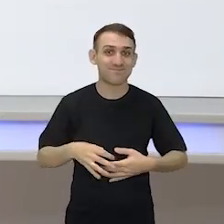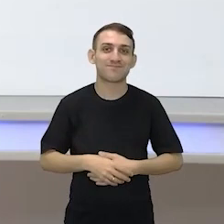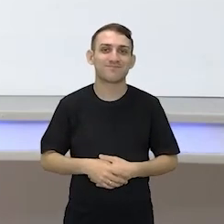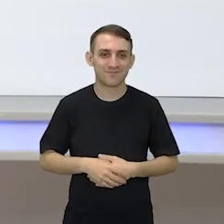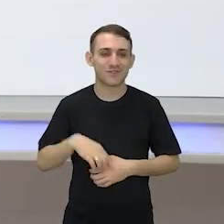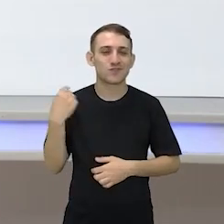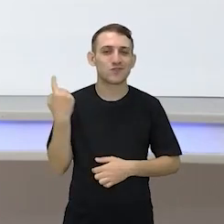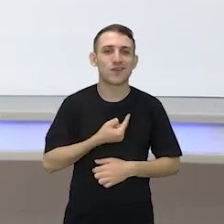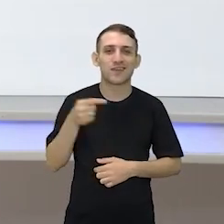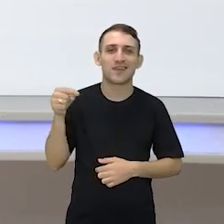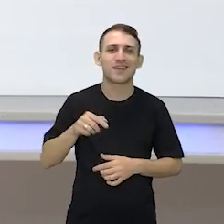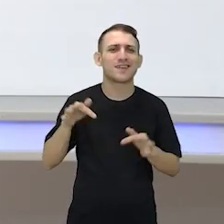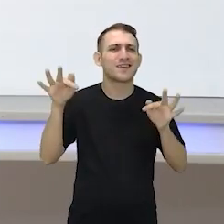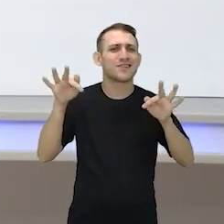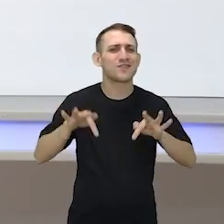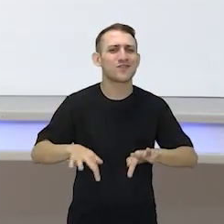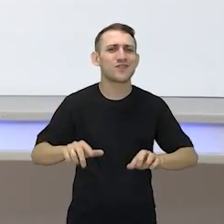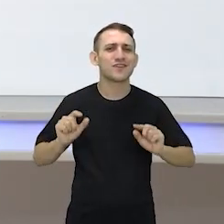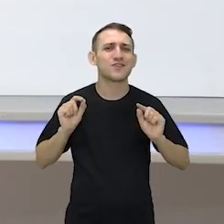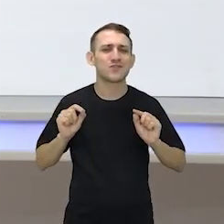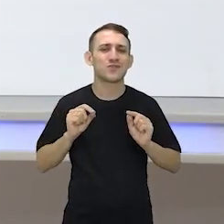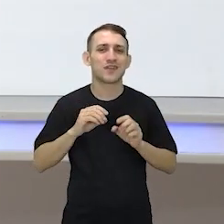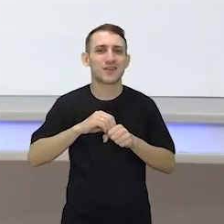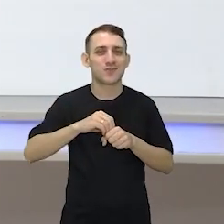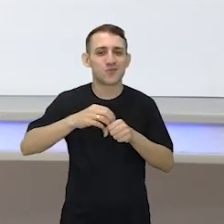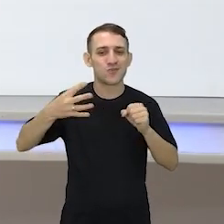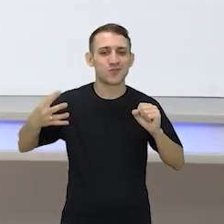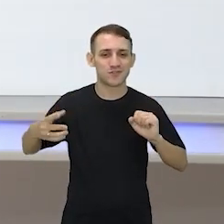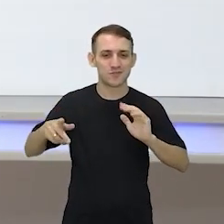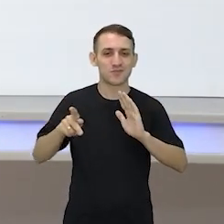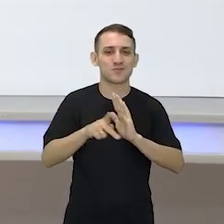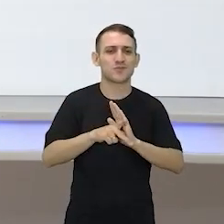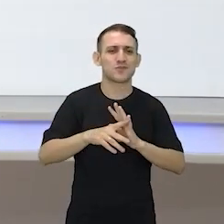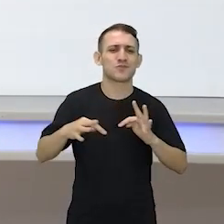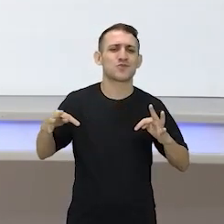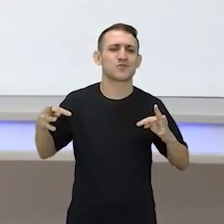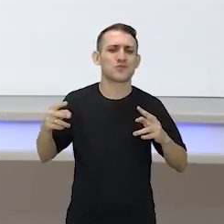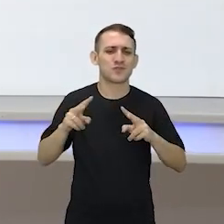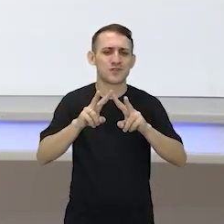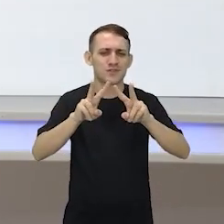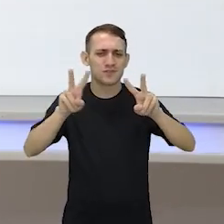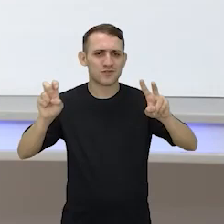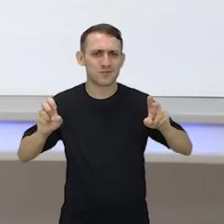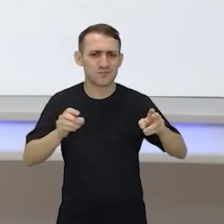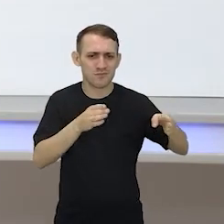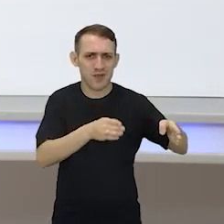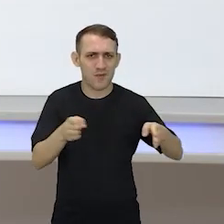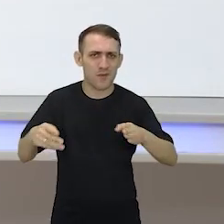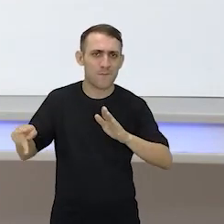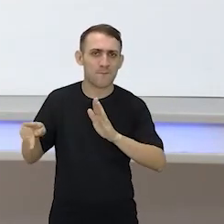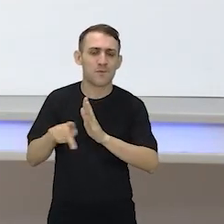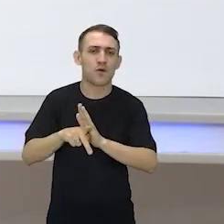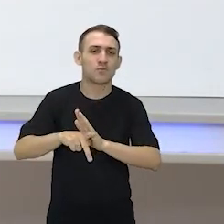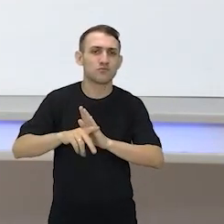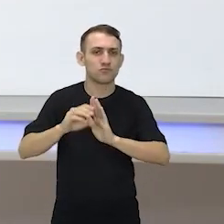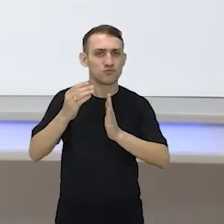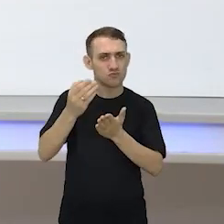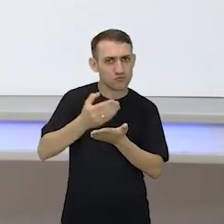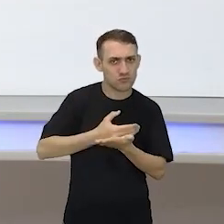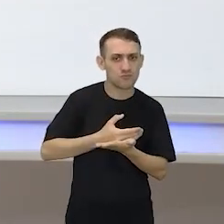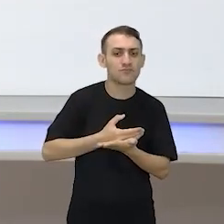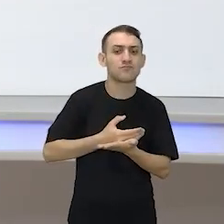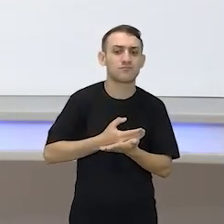Estamos encerrando aí o nosso conteúdo, toda a parte de sequências do nosso currículo em ação.